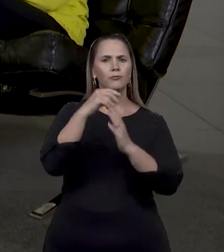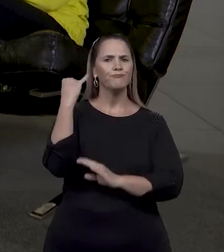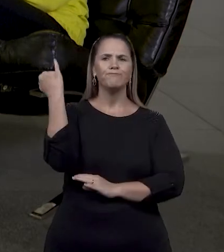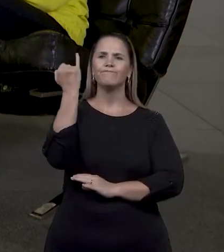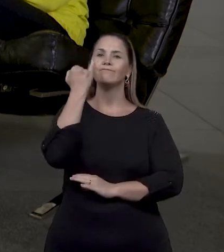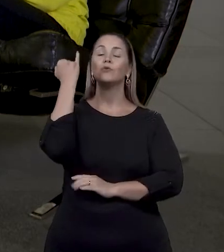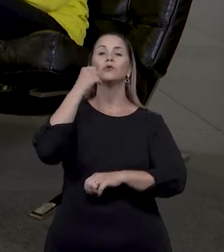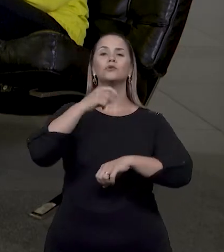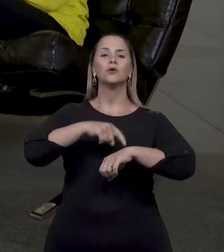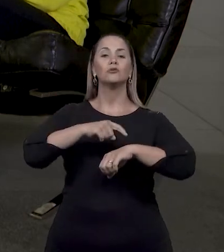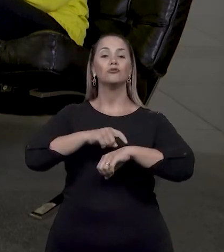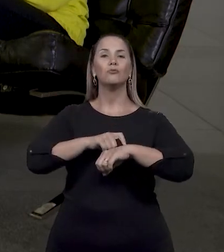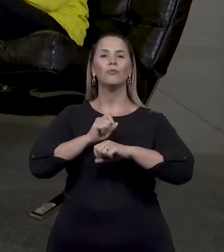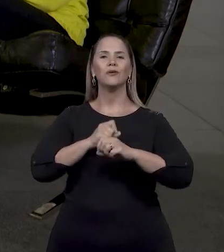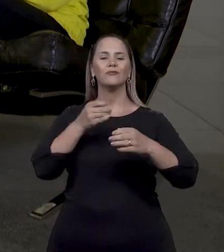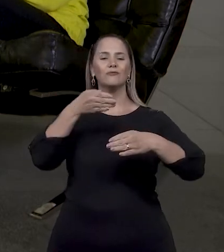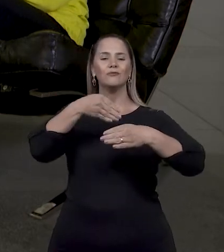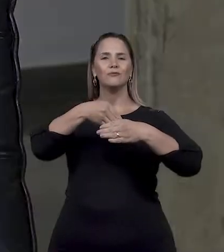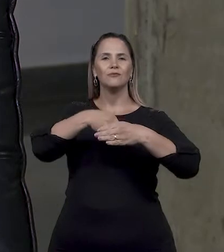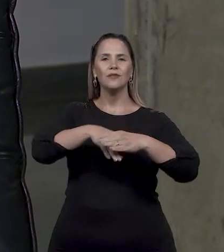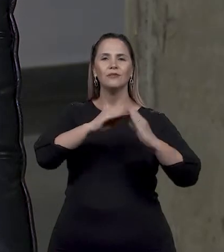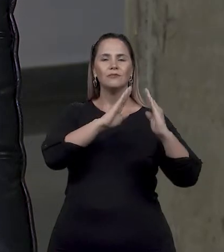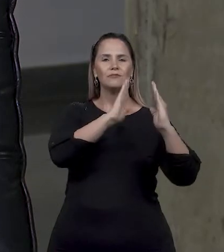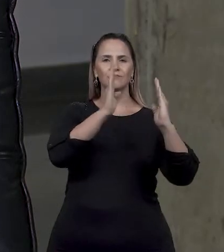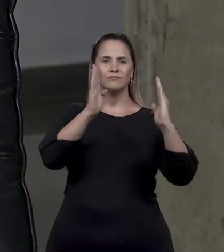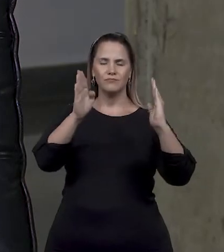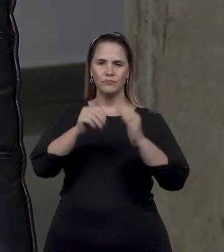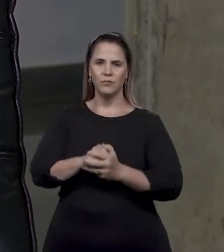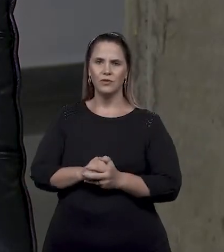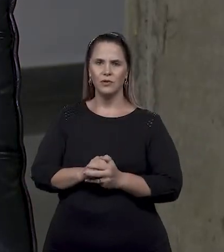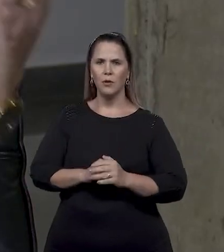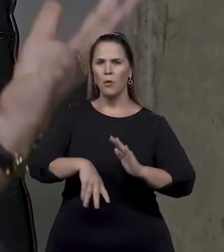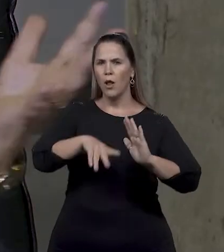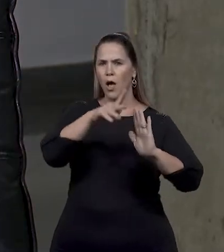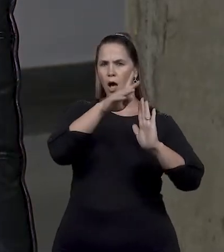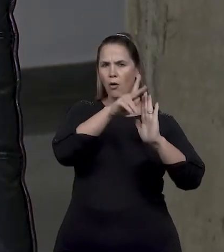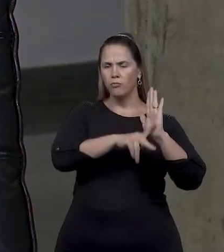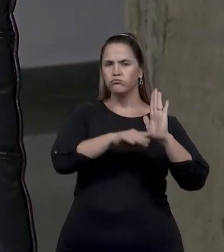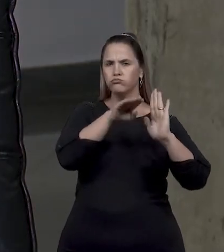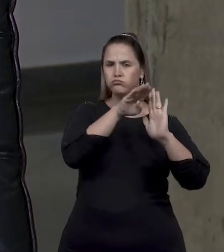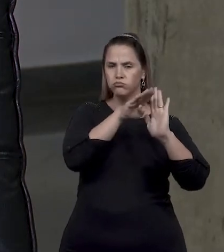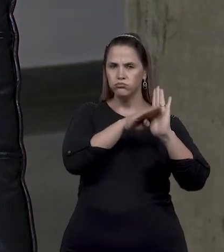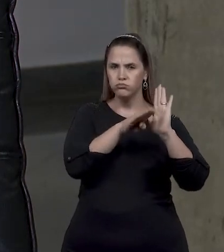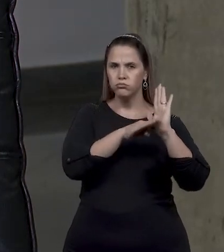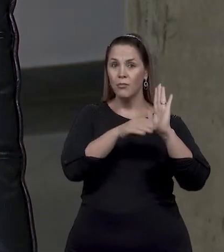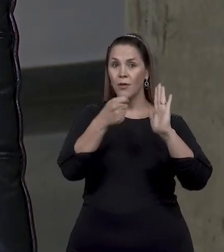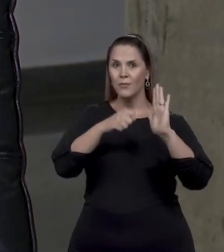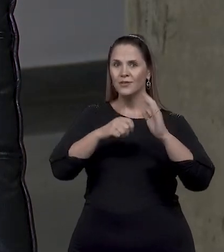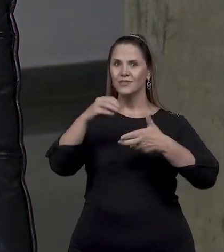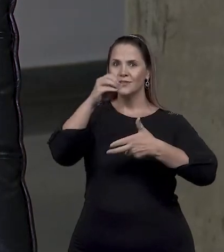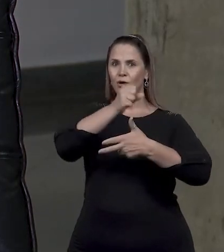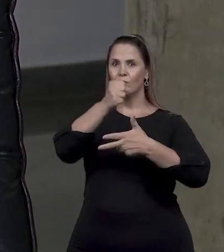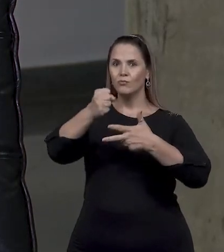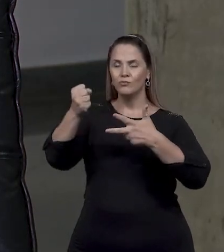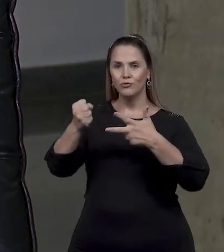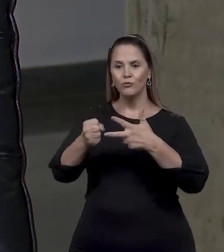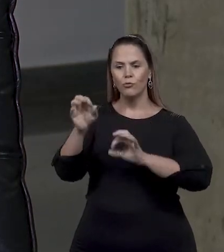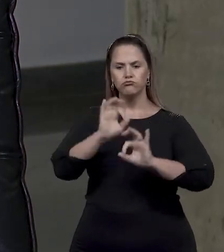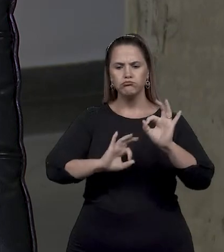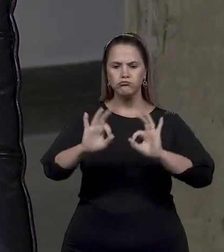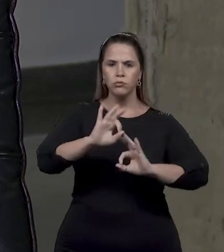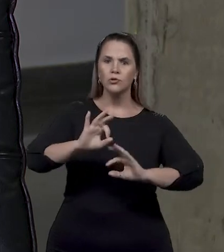muito importante numa biblioteca. A programática cabe ao poder público, porque ele está aí para isso.